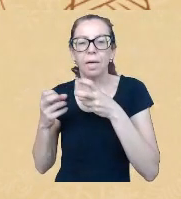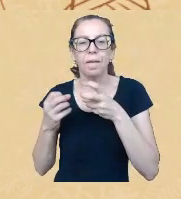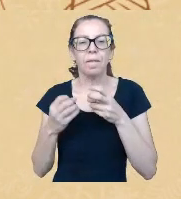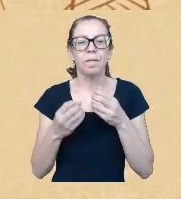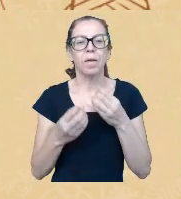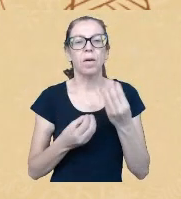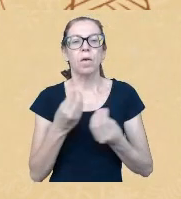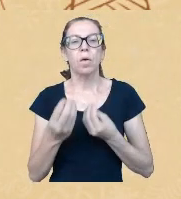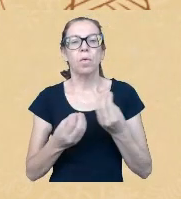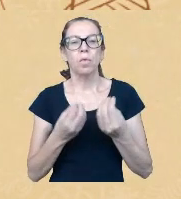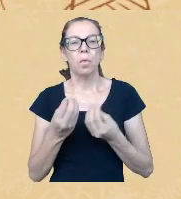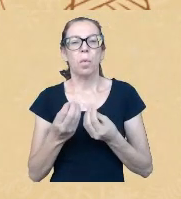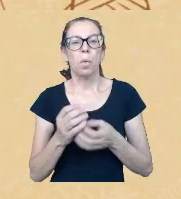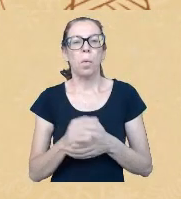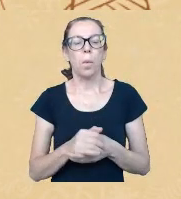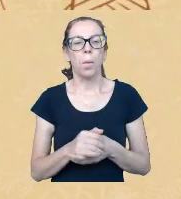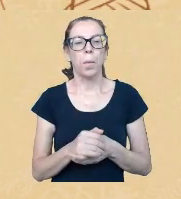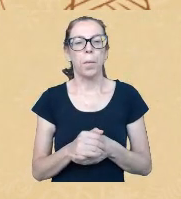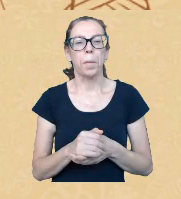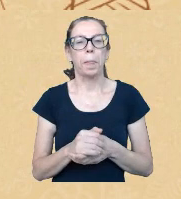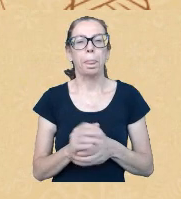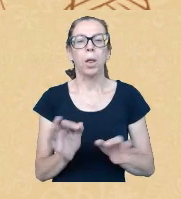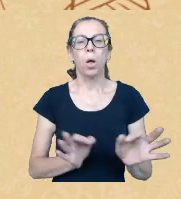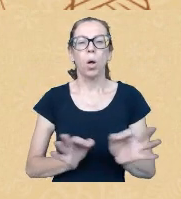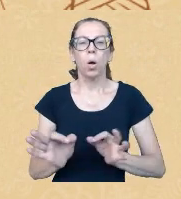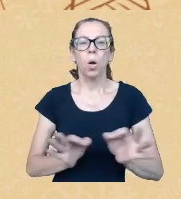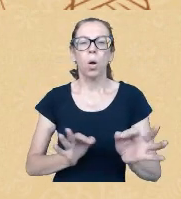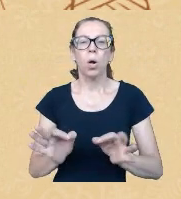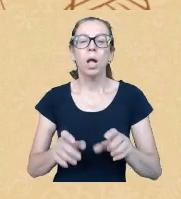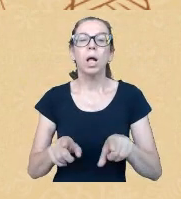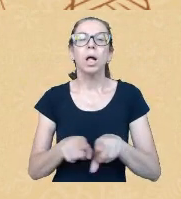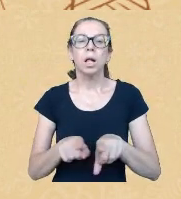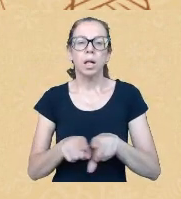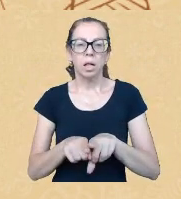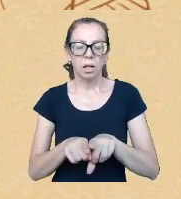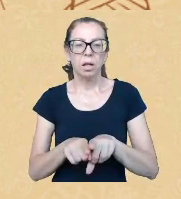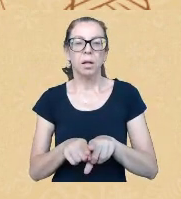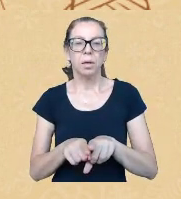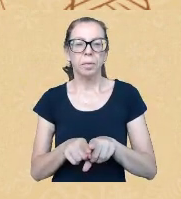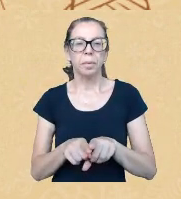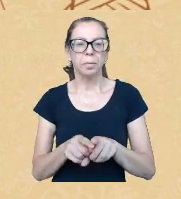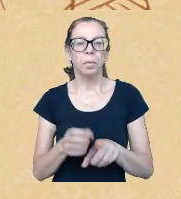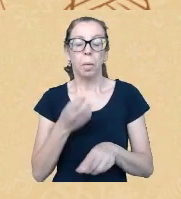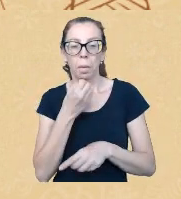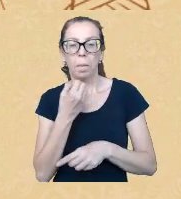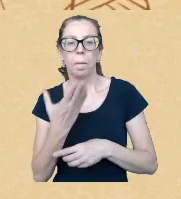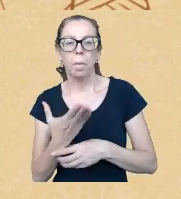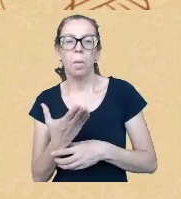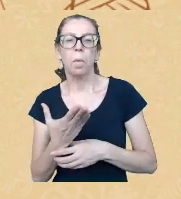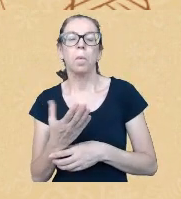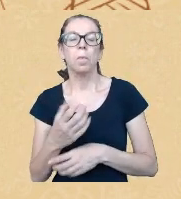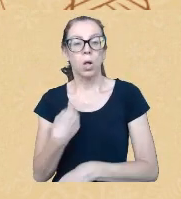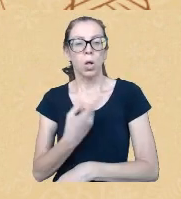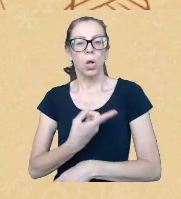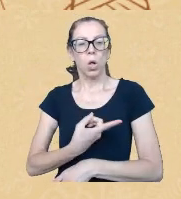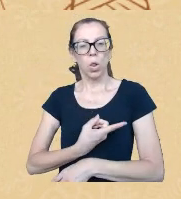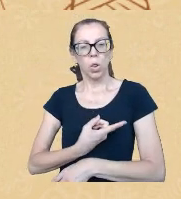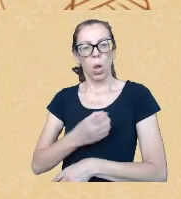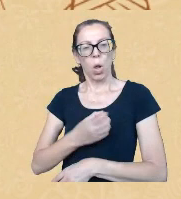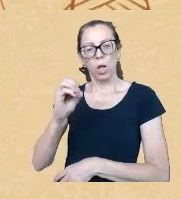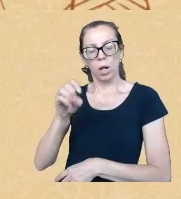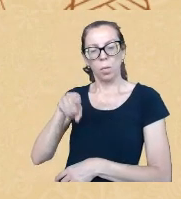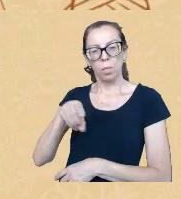organizado também contribui para aquele dado lá de que nós seríamos apenas 0,4% da